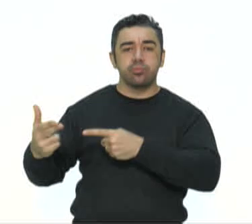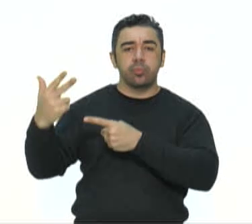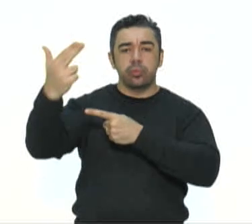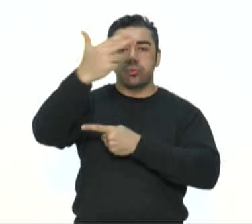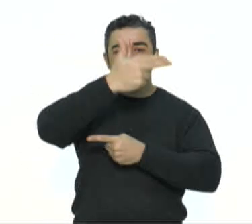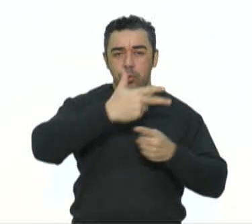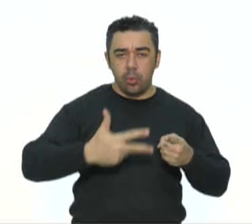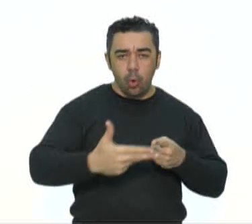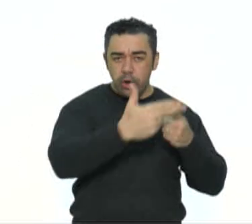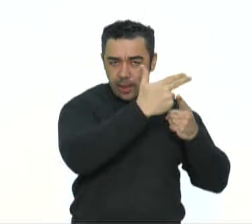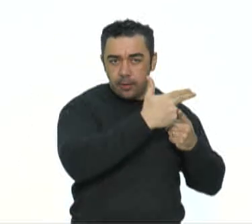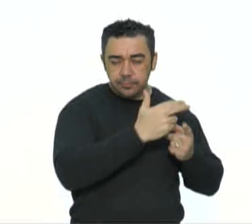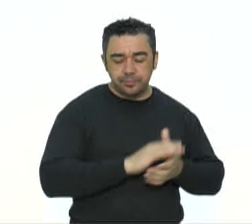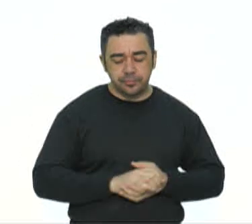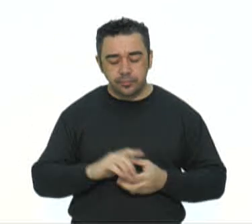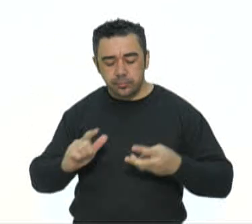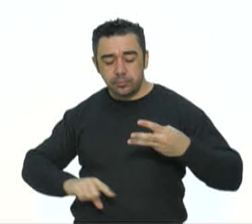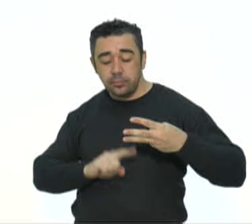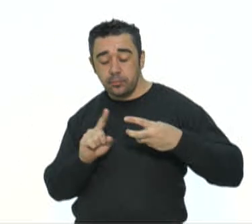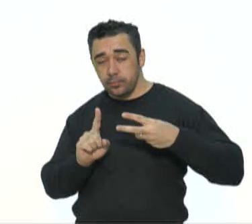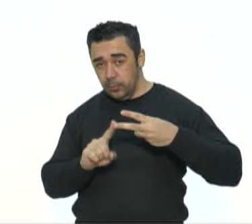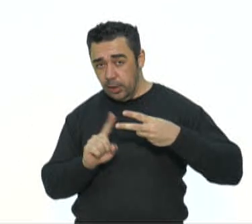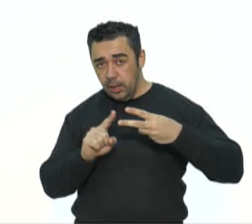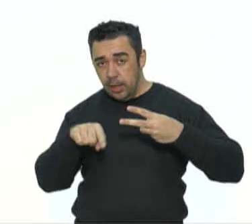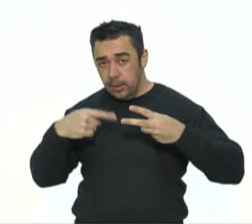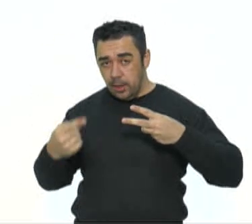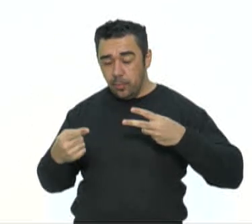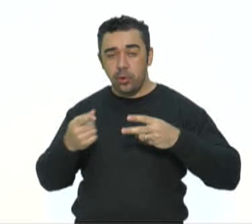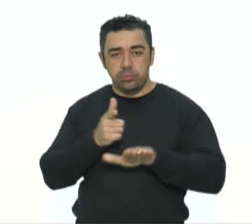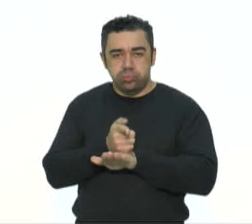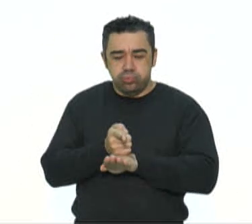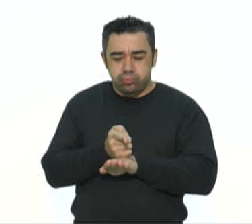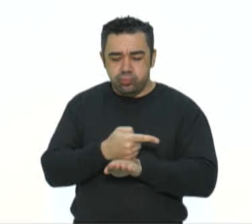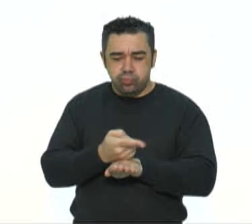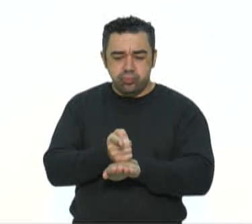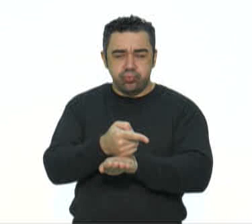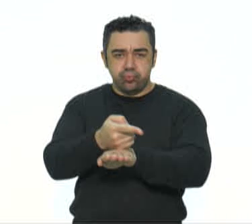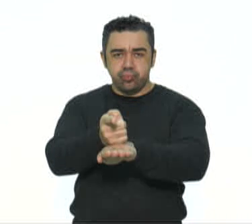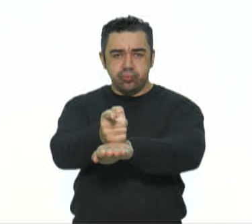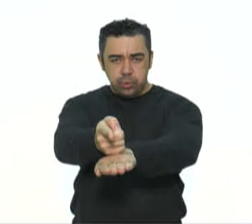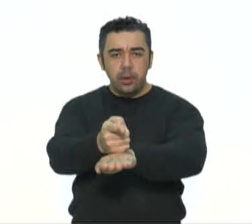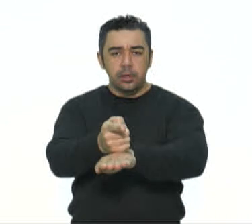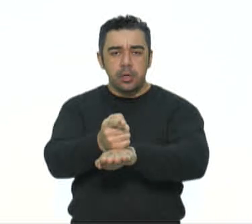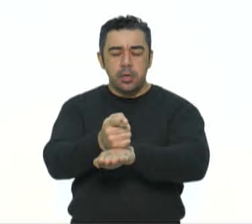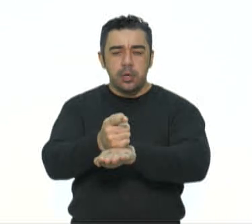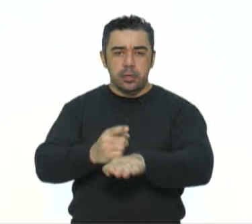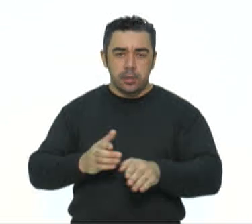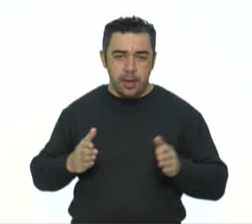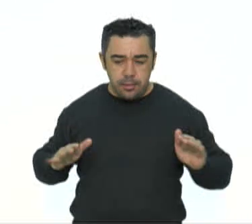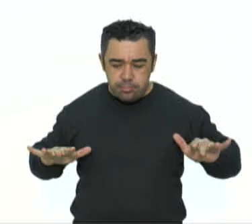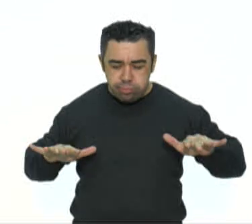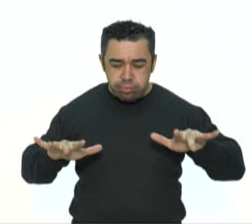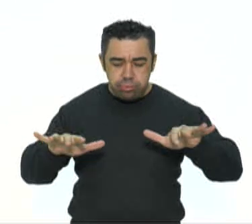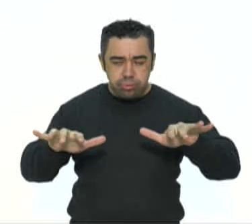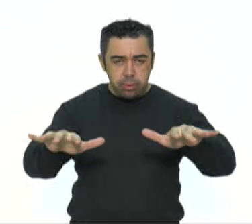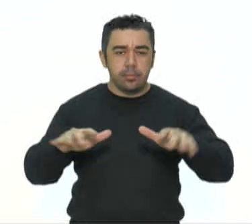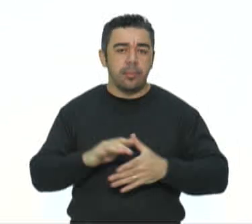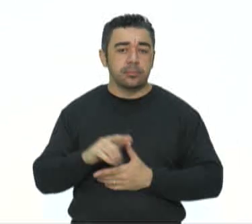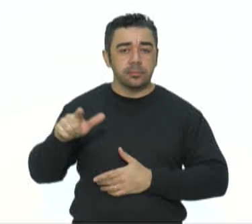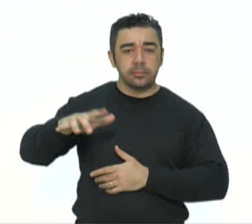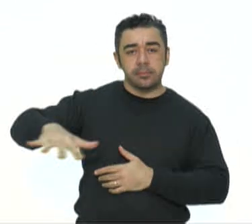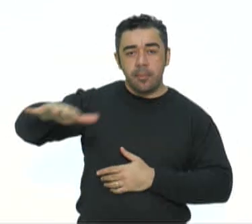disso, invadir com os tanques e com a infantaria e com o adversário perdido,